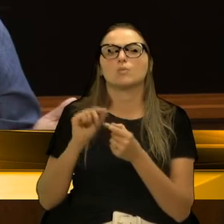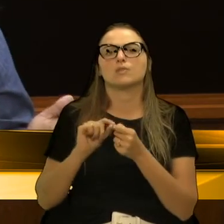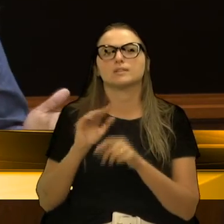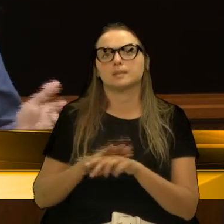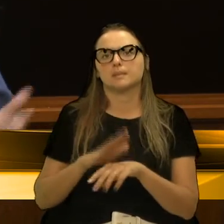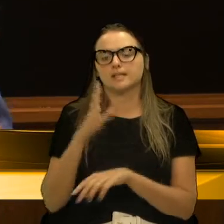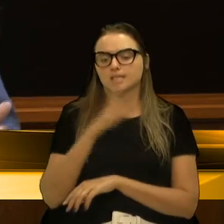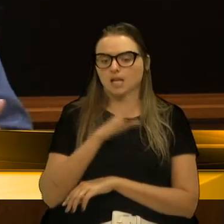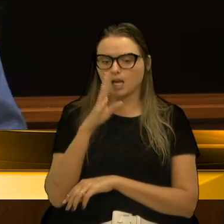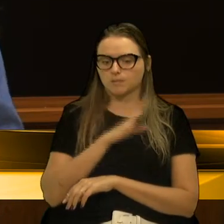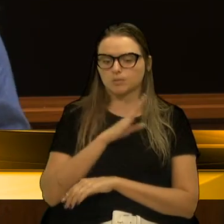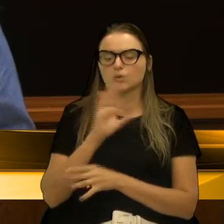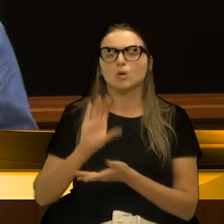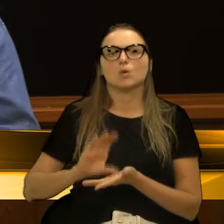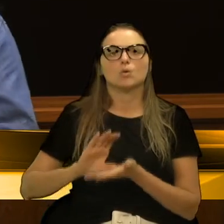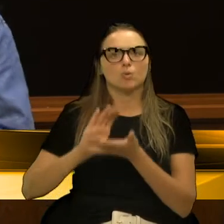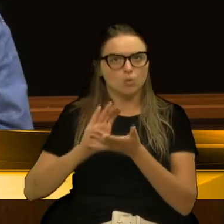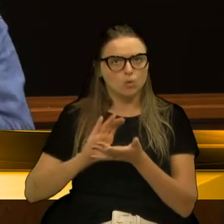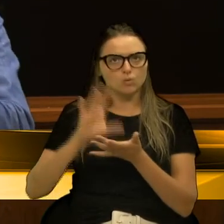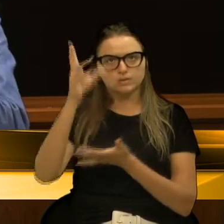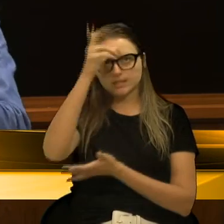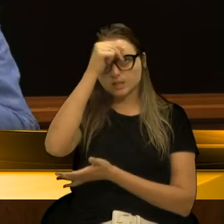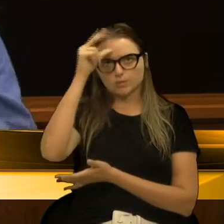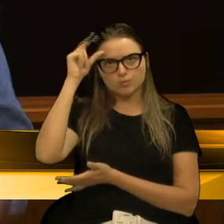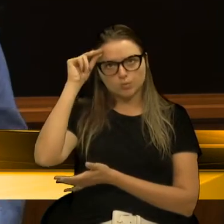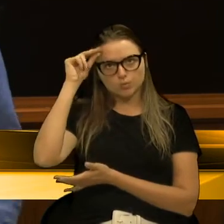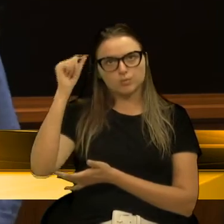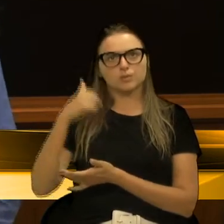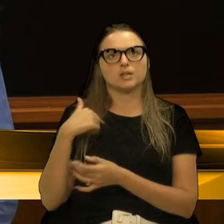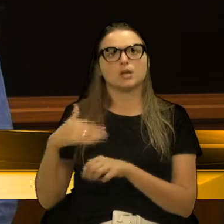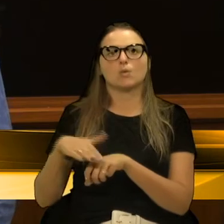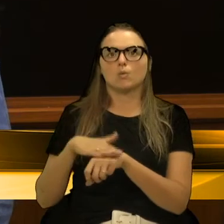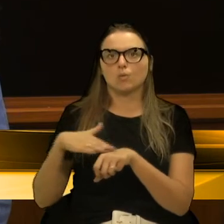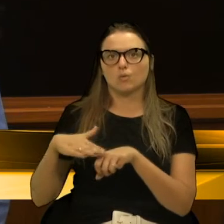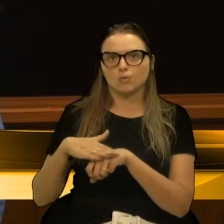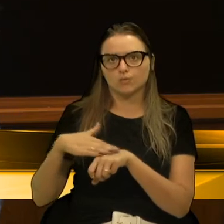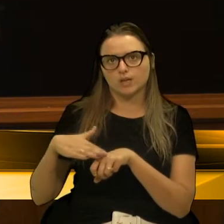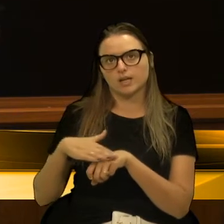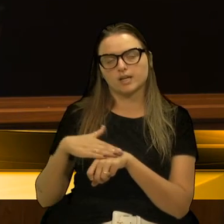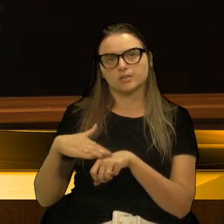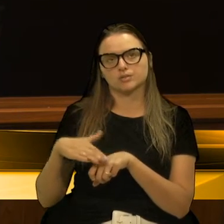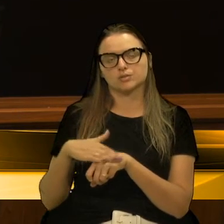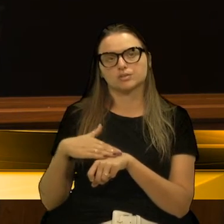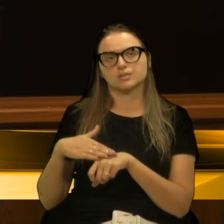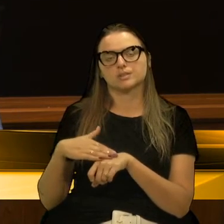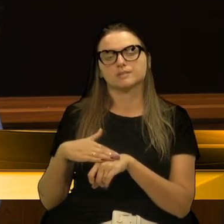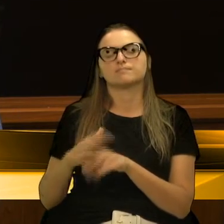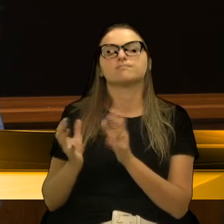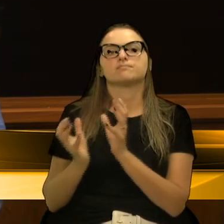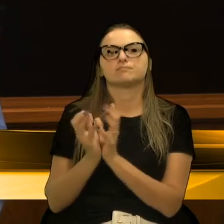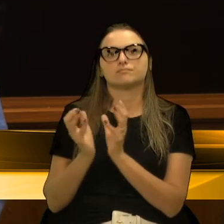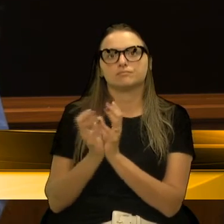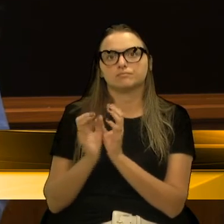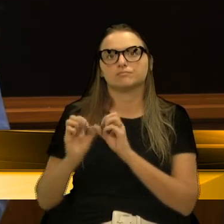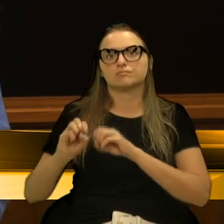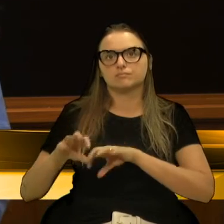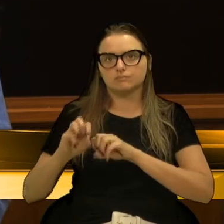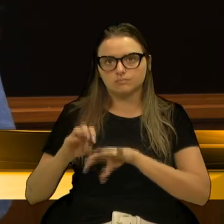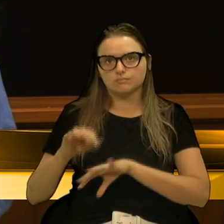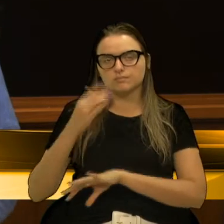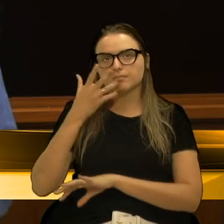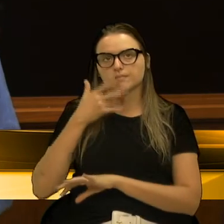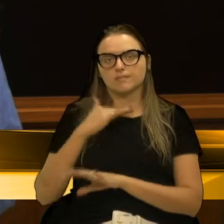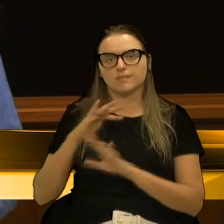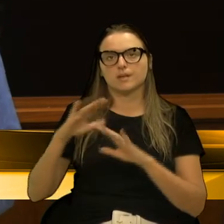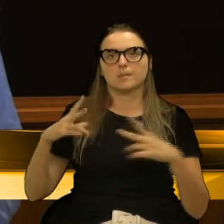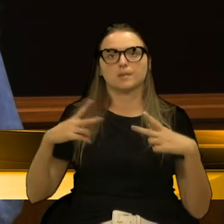Conselho Municipal de Educação, ou seja, converso, muitas vezes, com as colegas da educação infantil da rede privada,